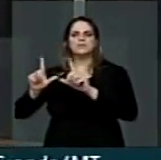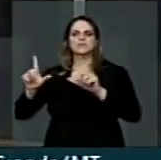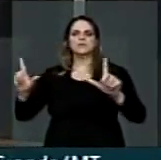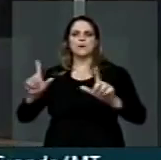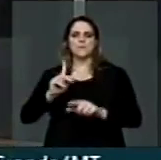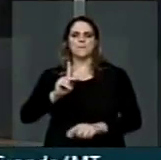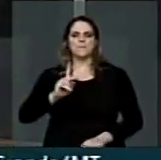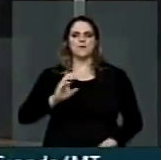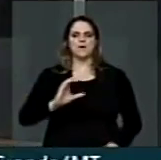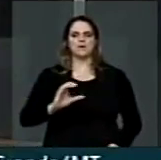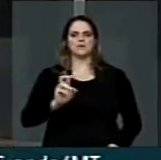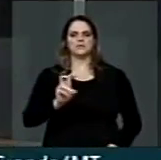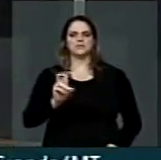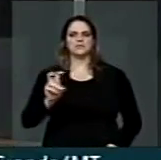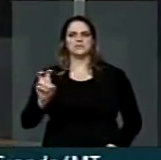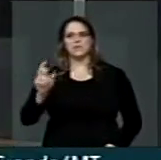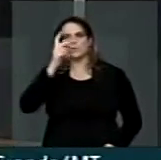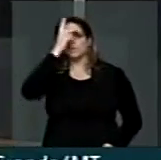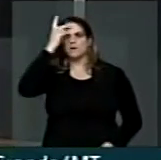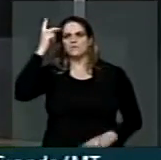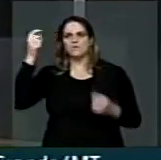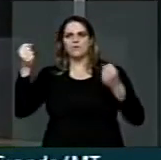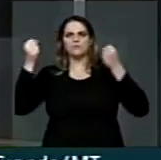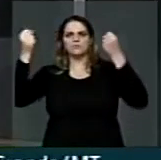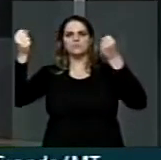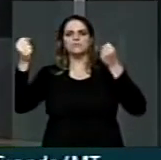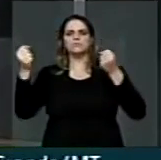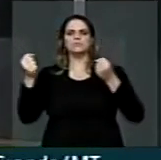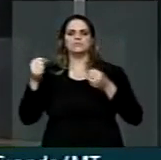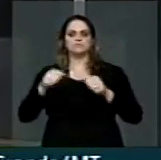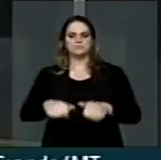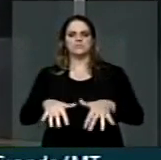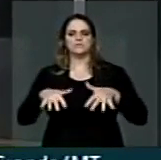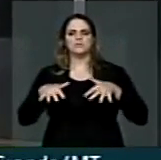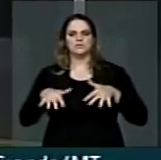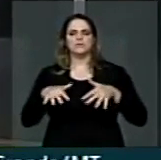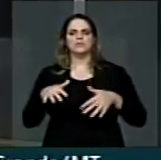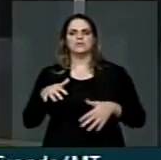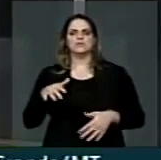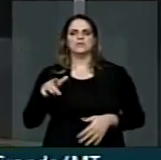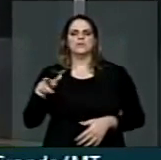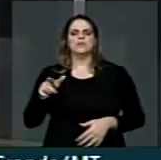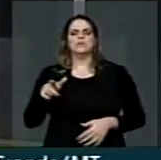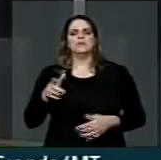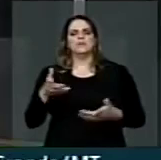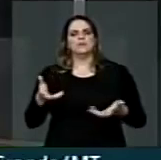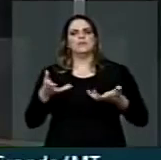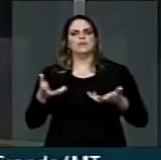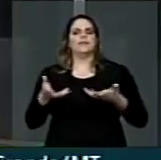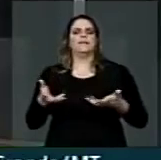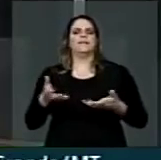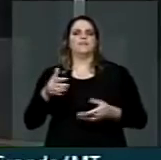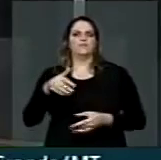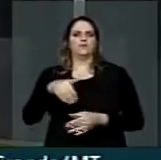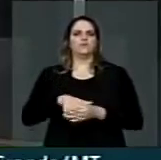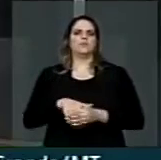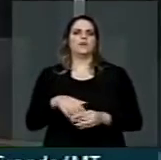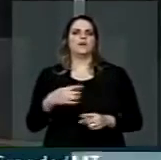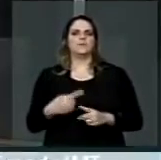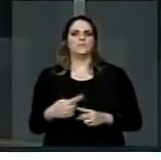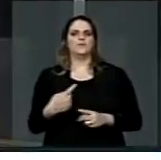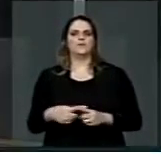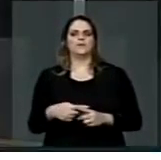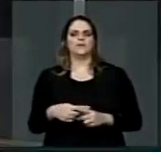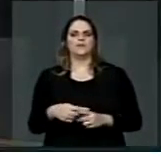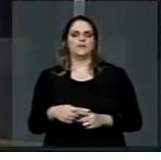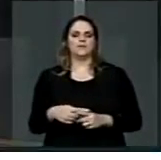uma manifestação de plenário onde se coloca aqui o fim, o